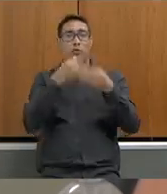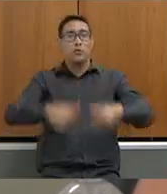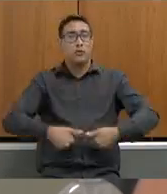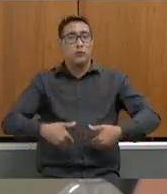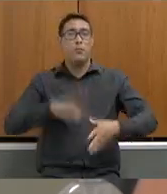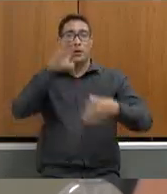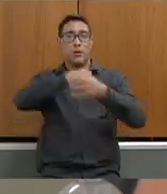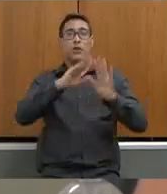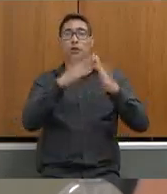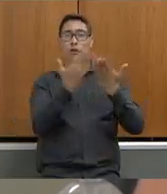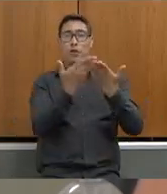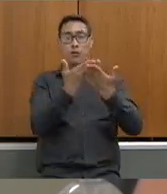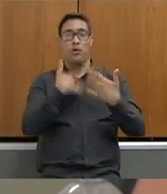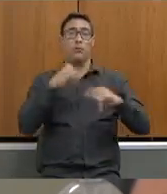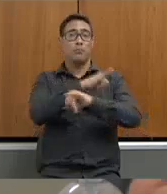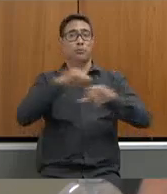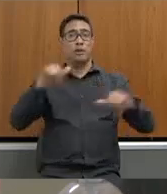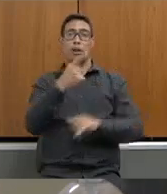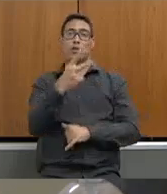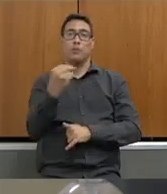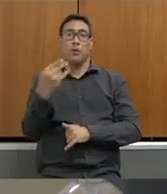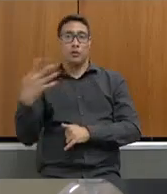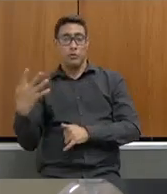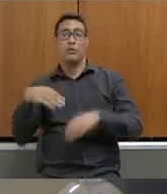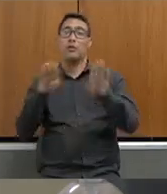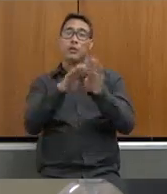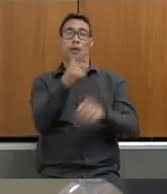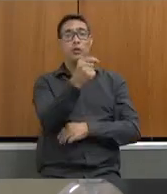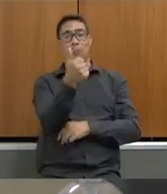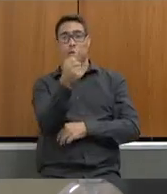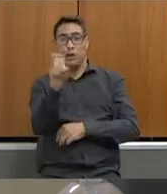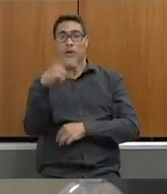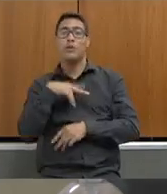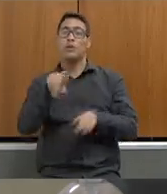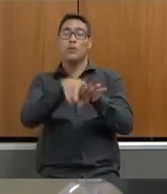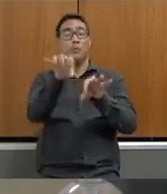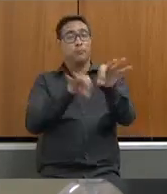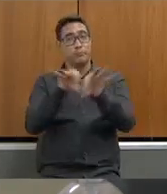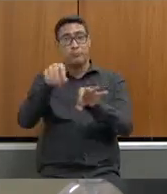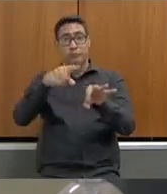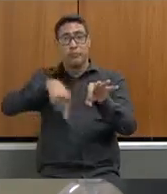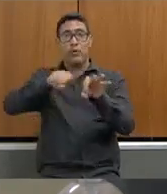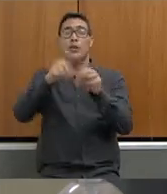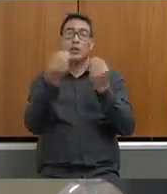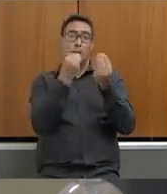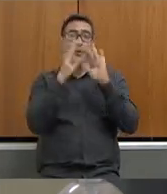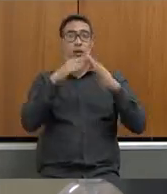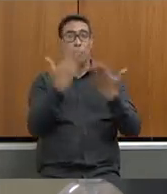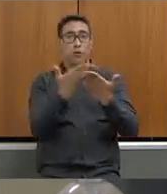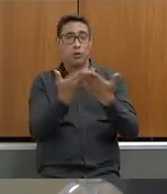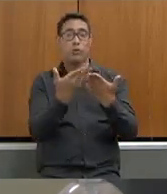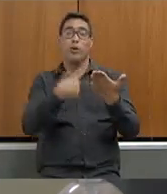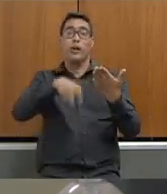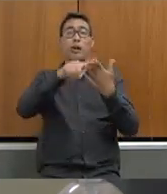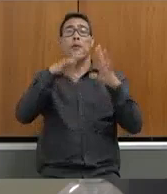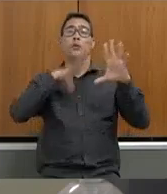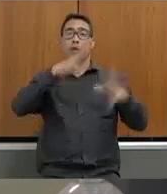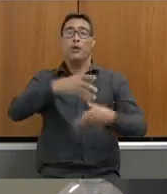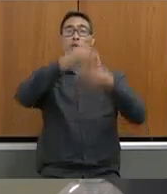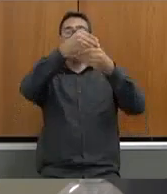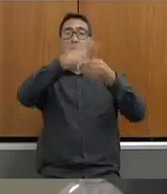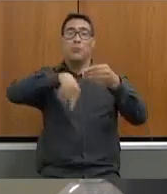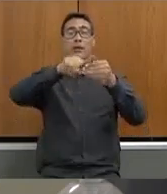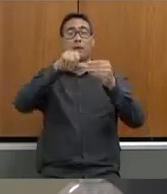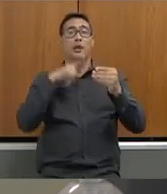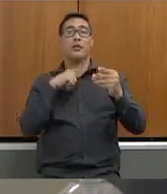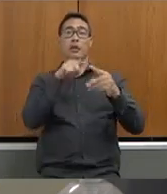relatos que a gente tinha até 2014 em 2015 foi criado um programa de alimentação escolar para uma complementação de